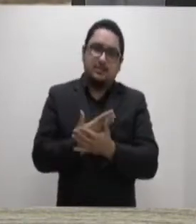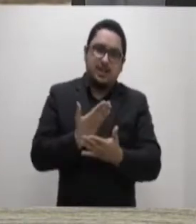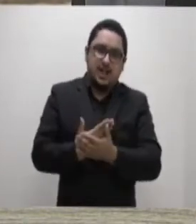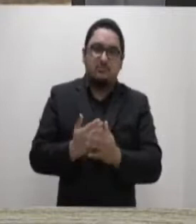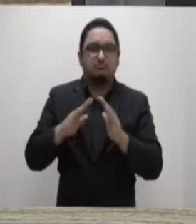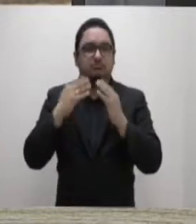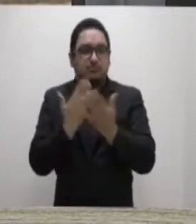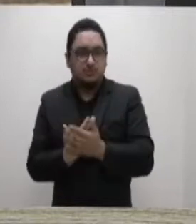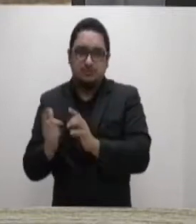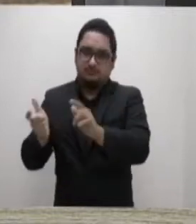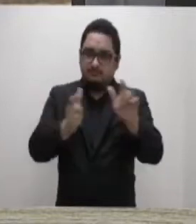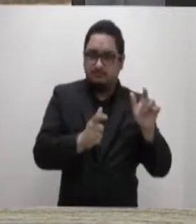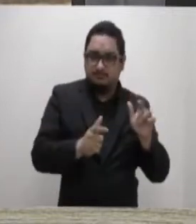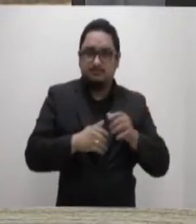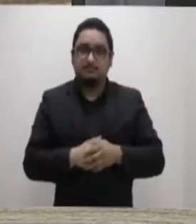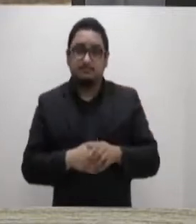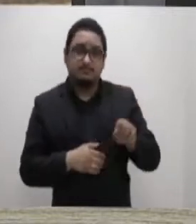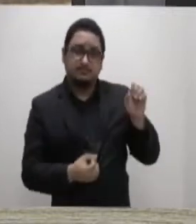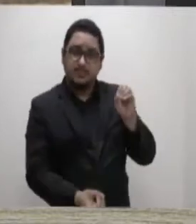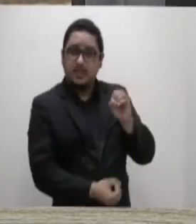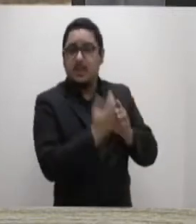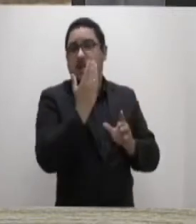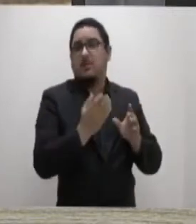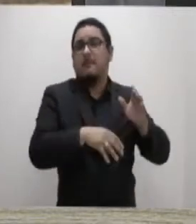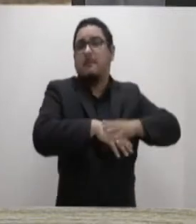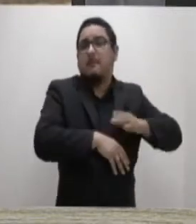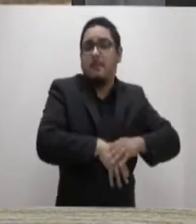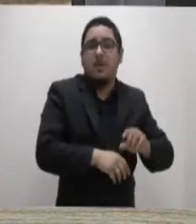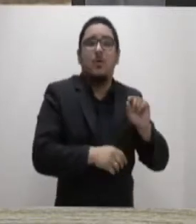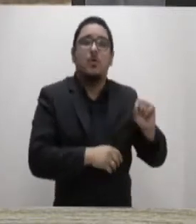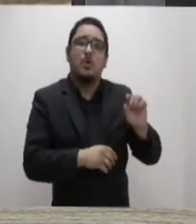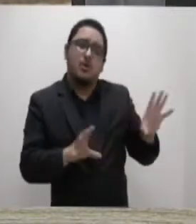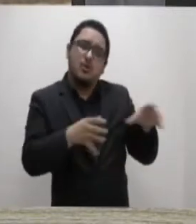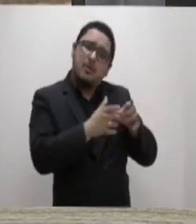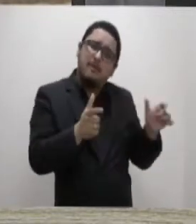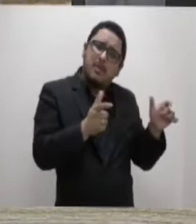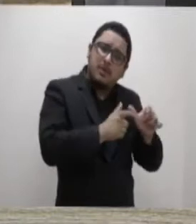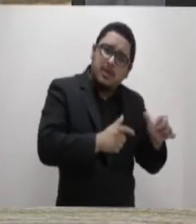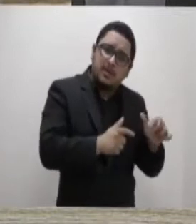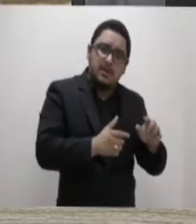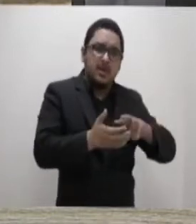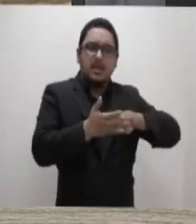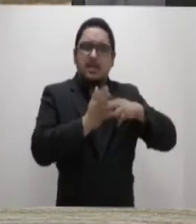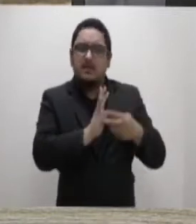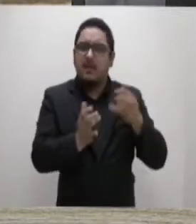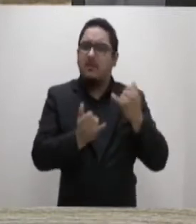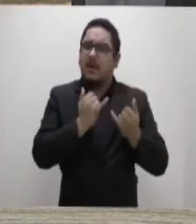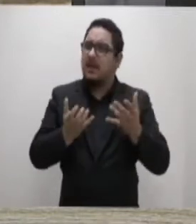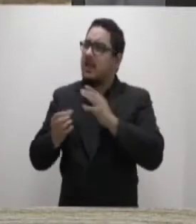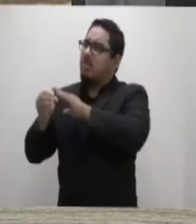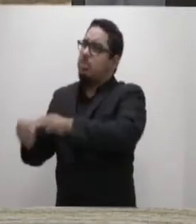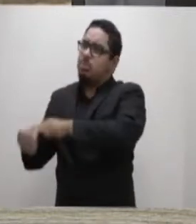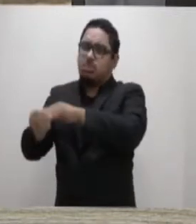Criado supostamente para incluir determinada minoria, acaba por excluir uma parcela grande da população.